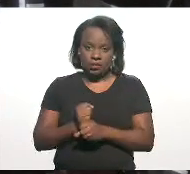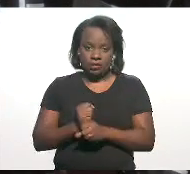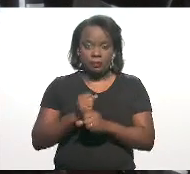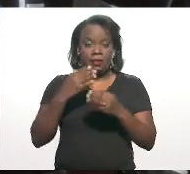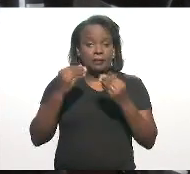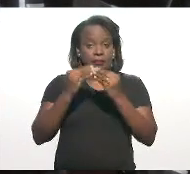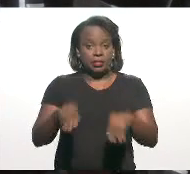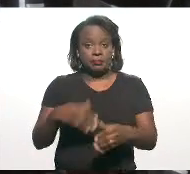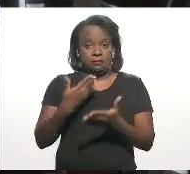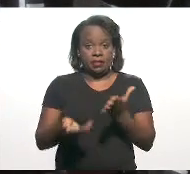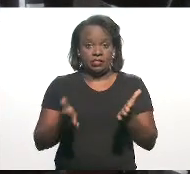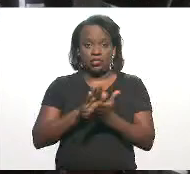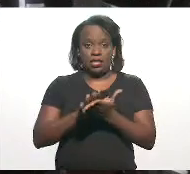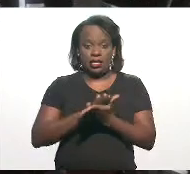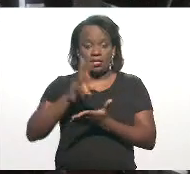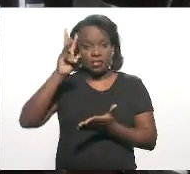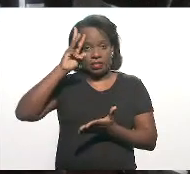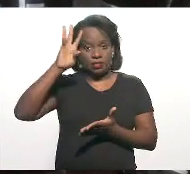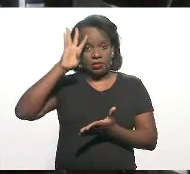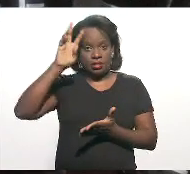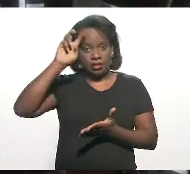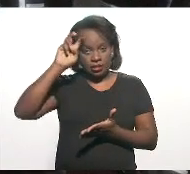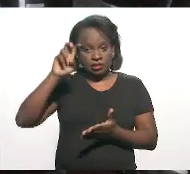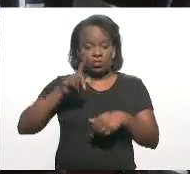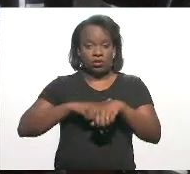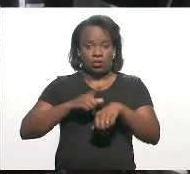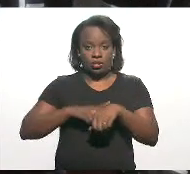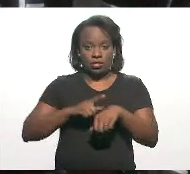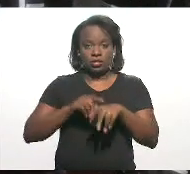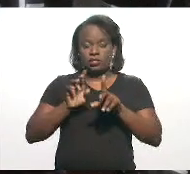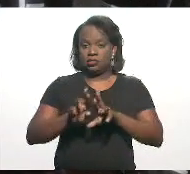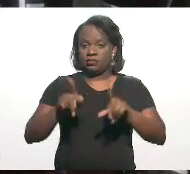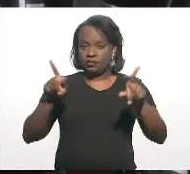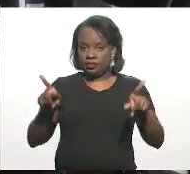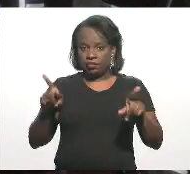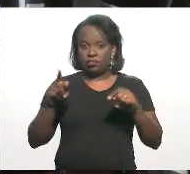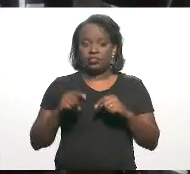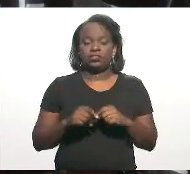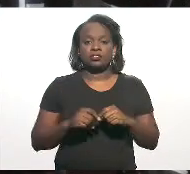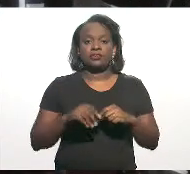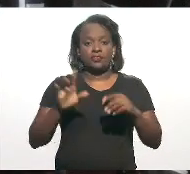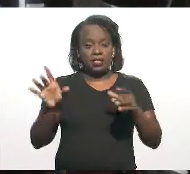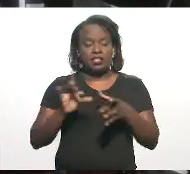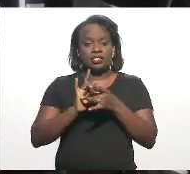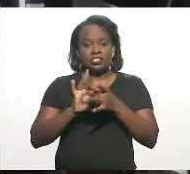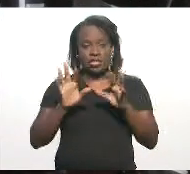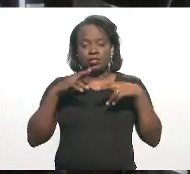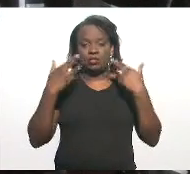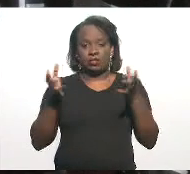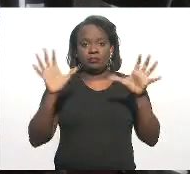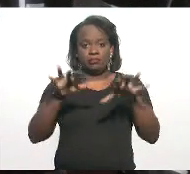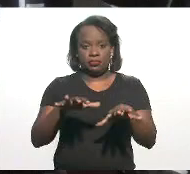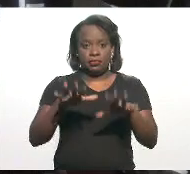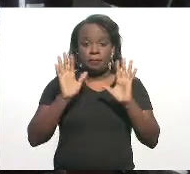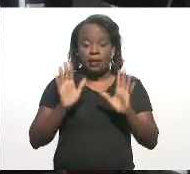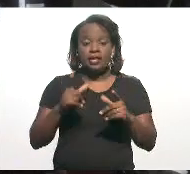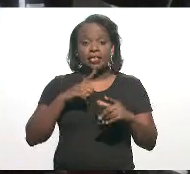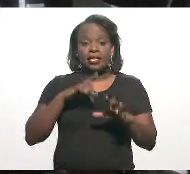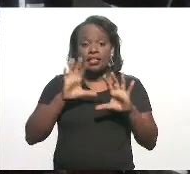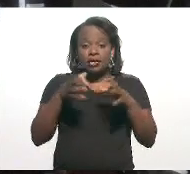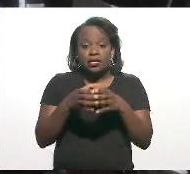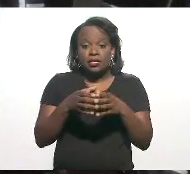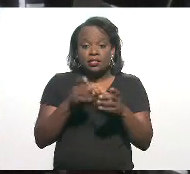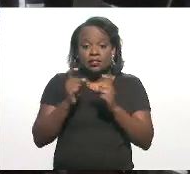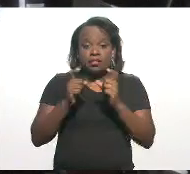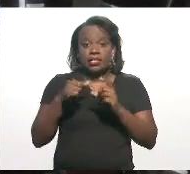prejuízo, terça, quarta e quinta, num horário descasados, nós vamos autorizar audiências públicas. Mas tem comissão que já quer